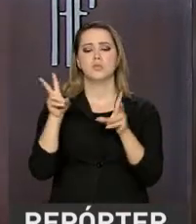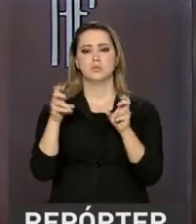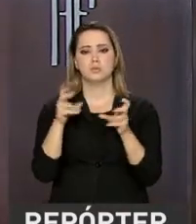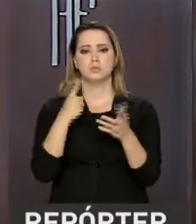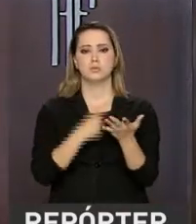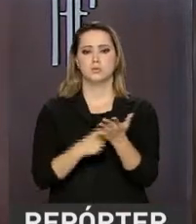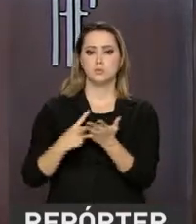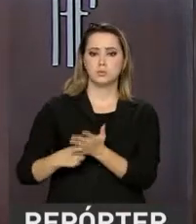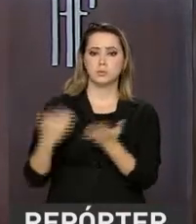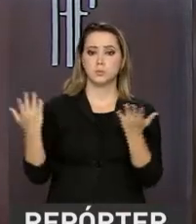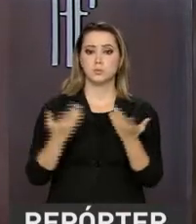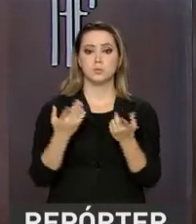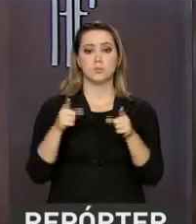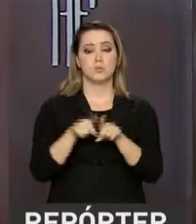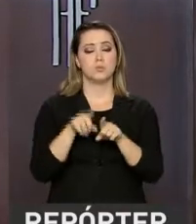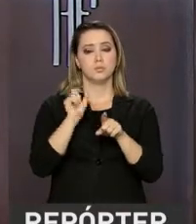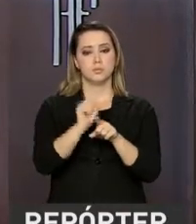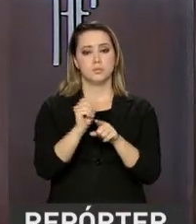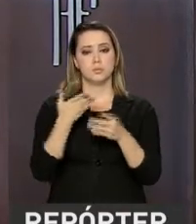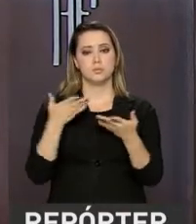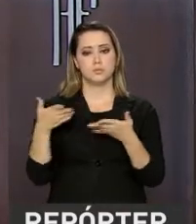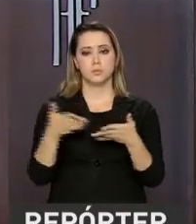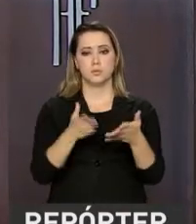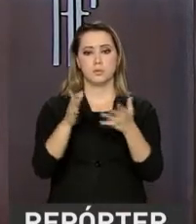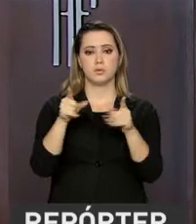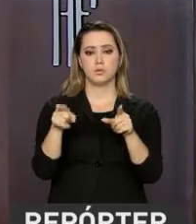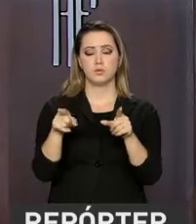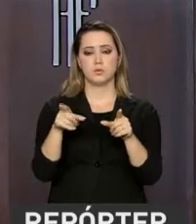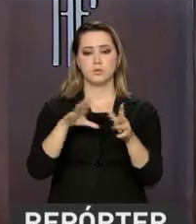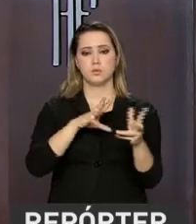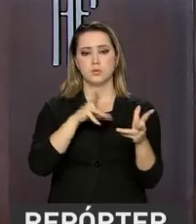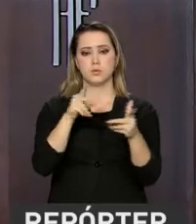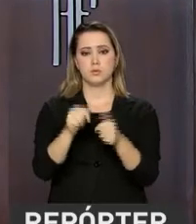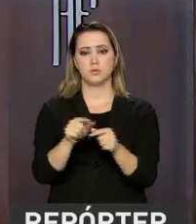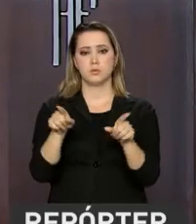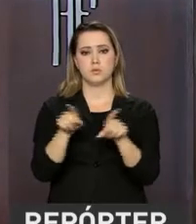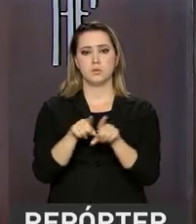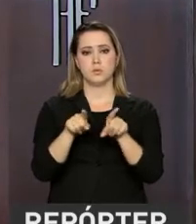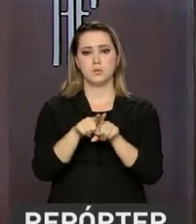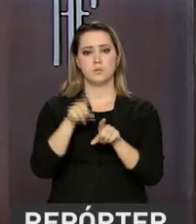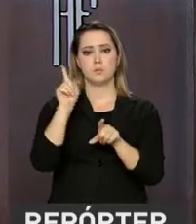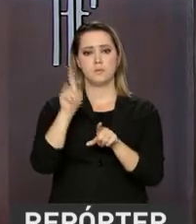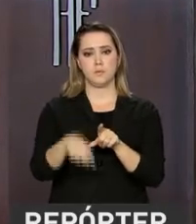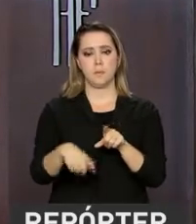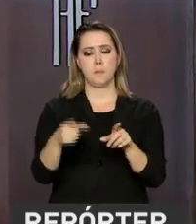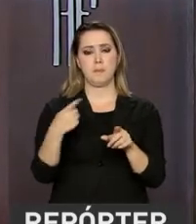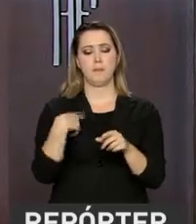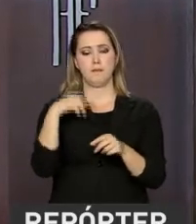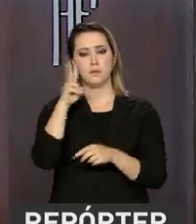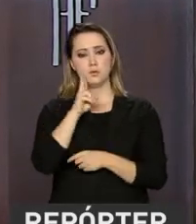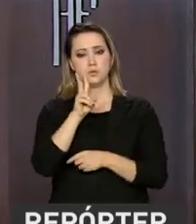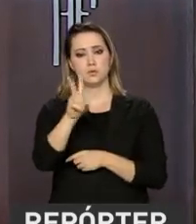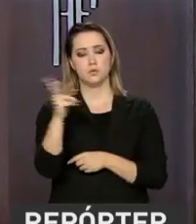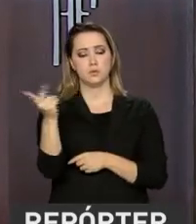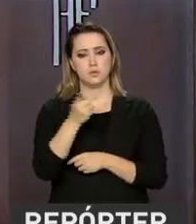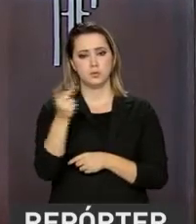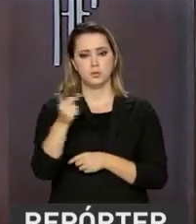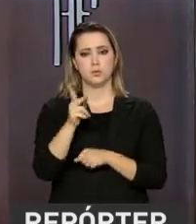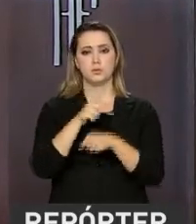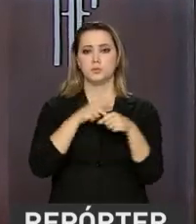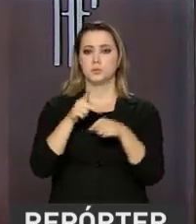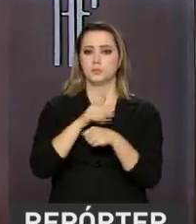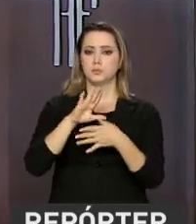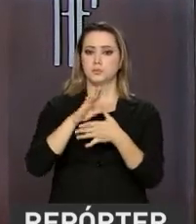graças a uma convergência de circunstâncias internacionais e também uma convergência de visão dos países do